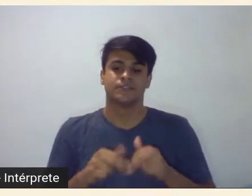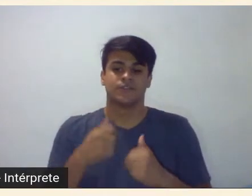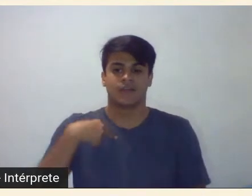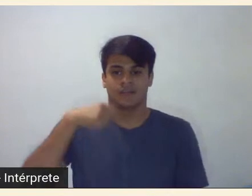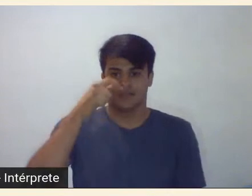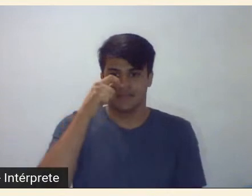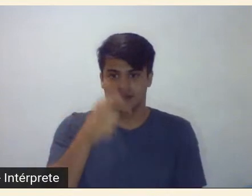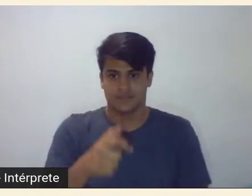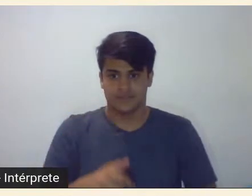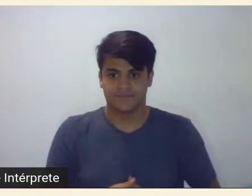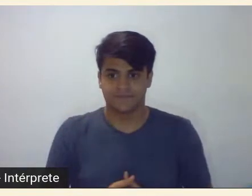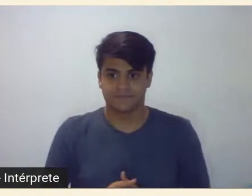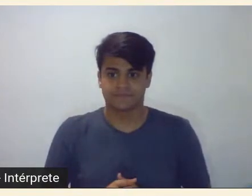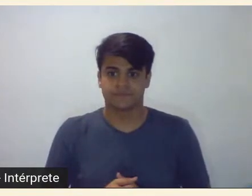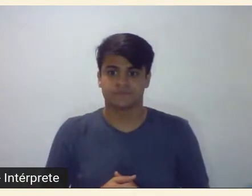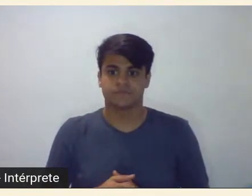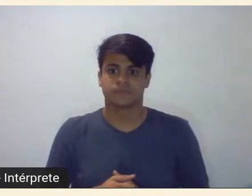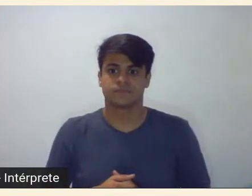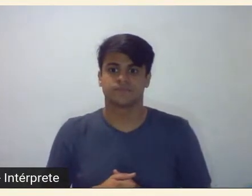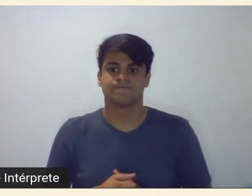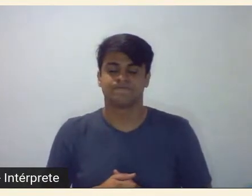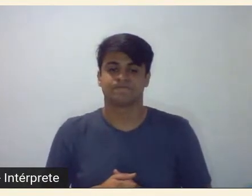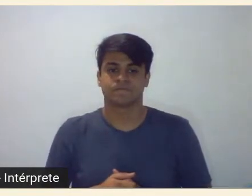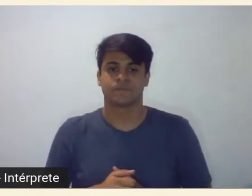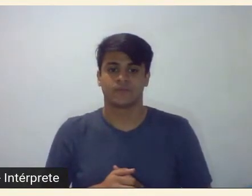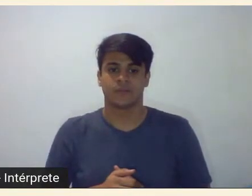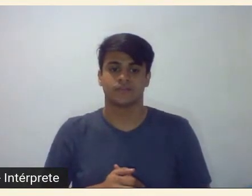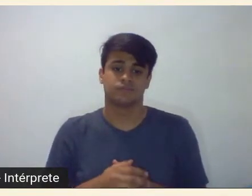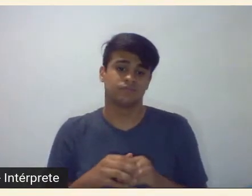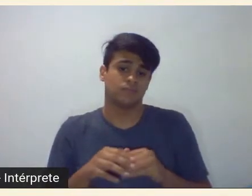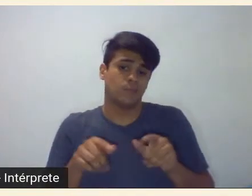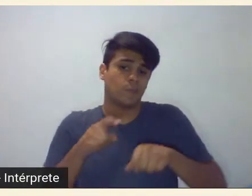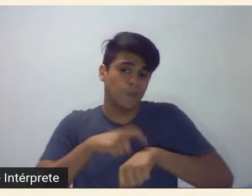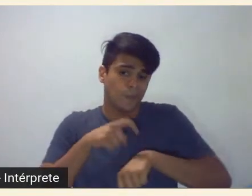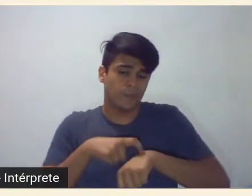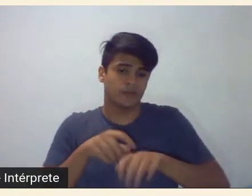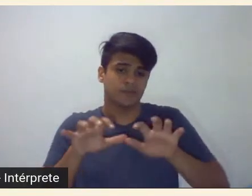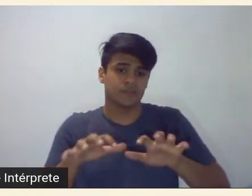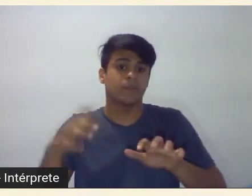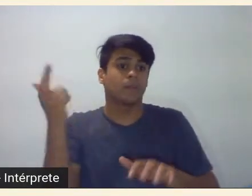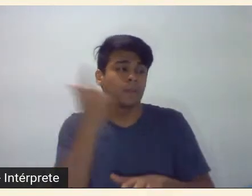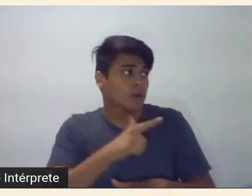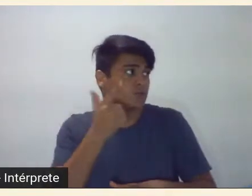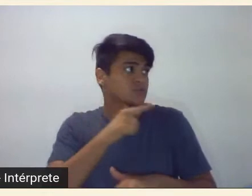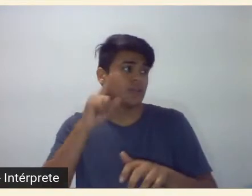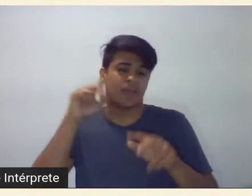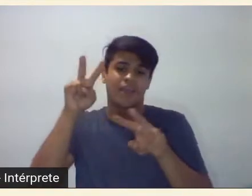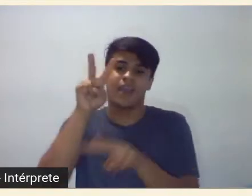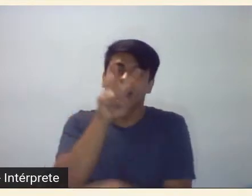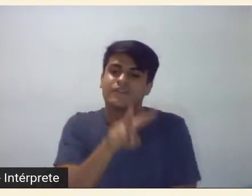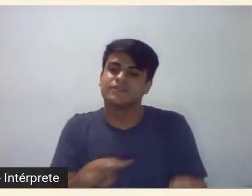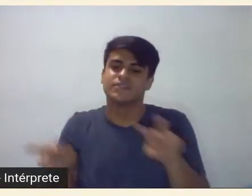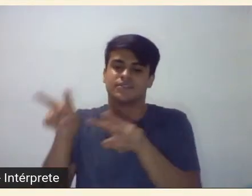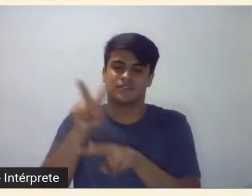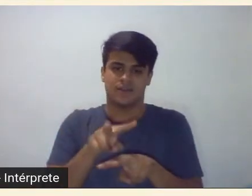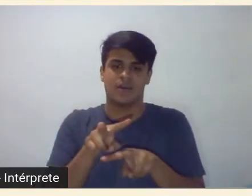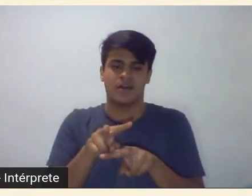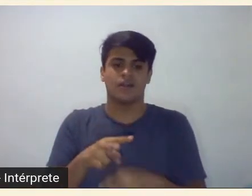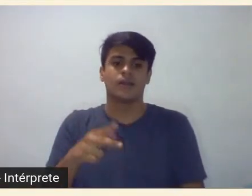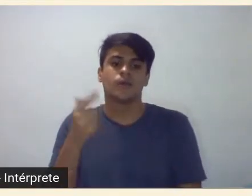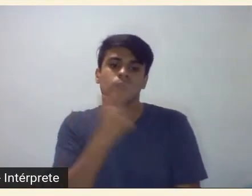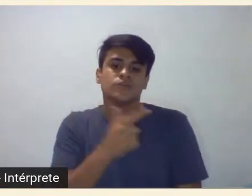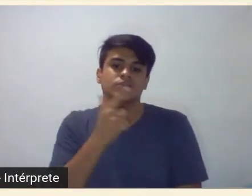e momentos como servem para que a gente faça essa revisão né para que mostre recobre de novo essas